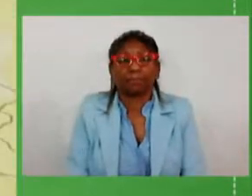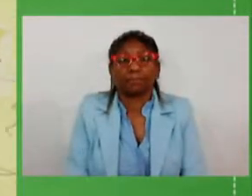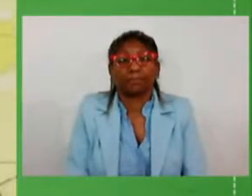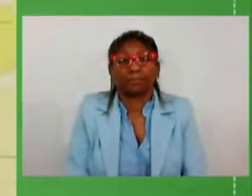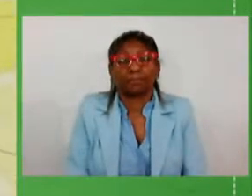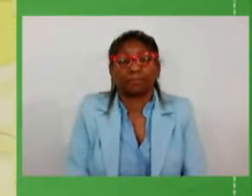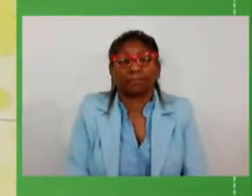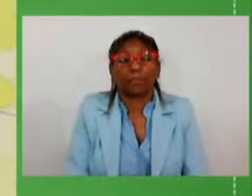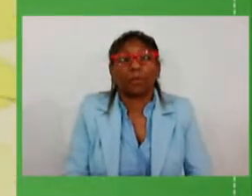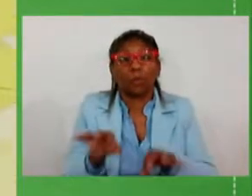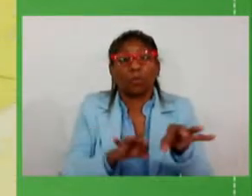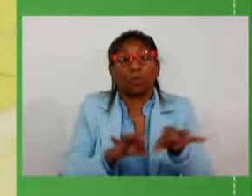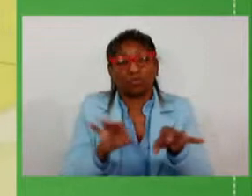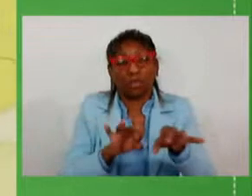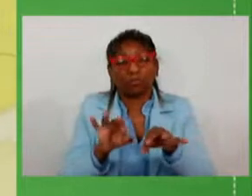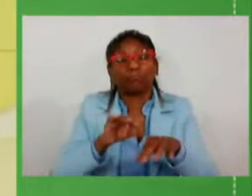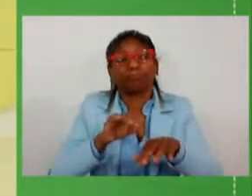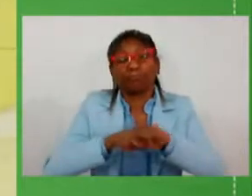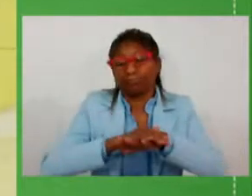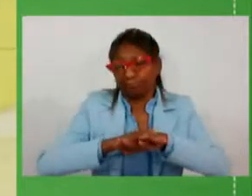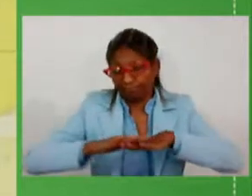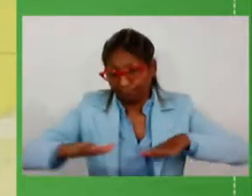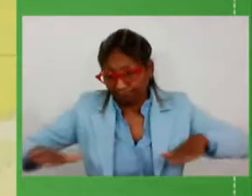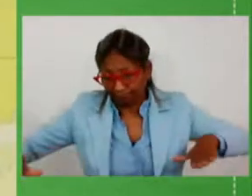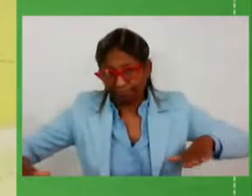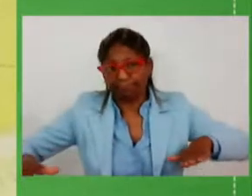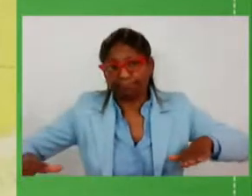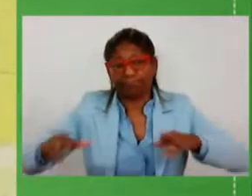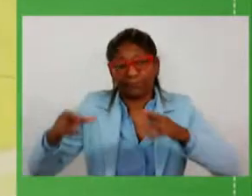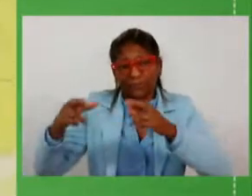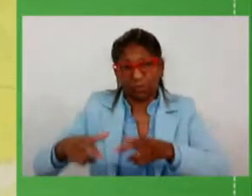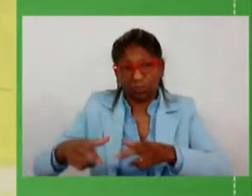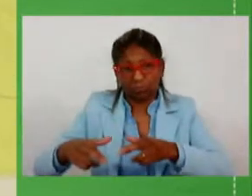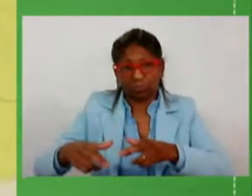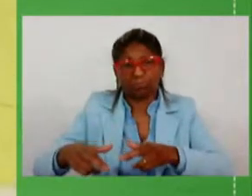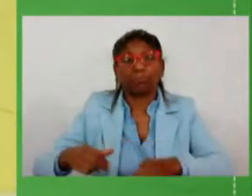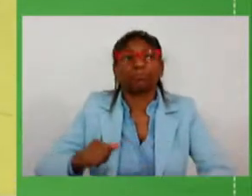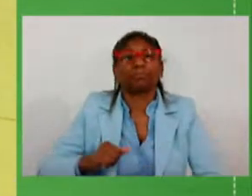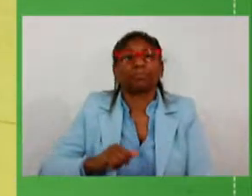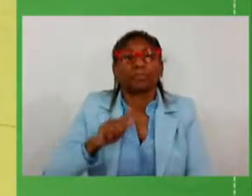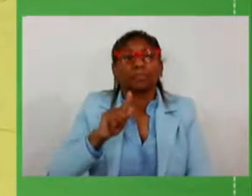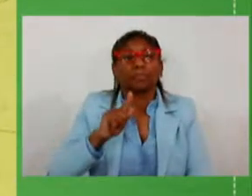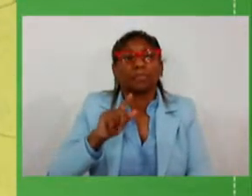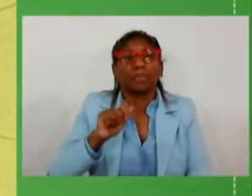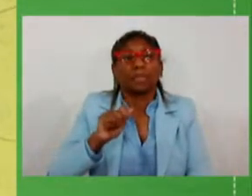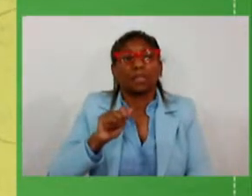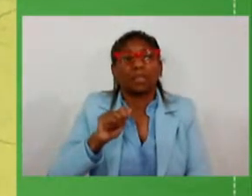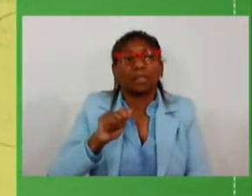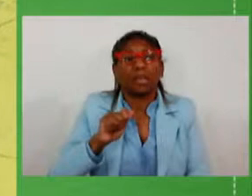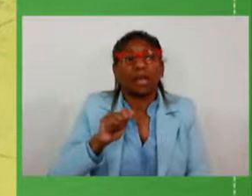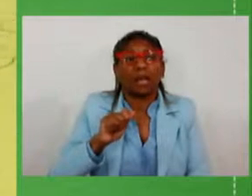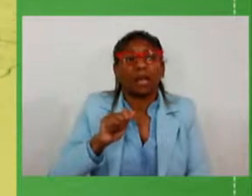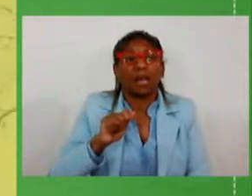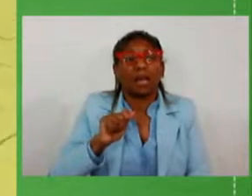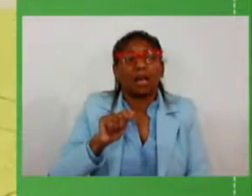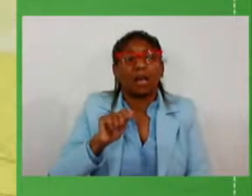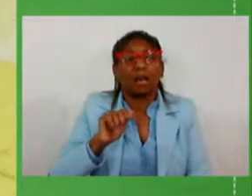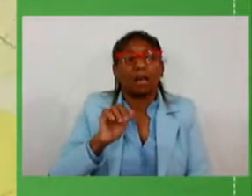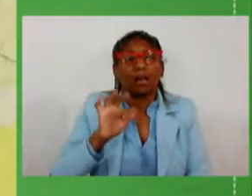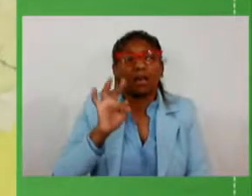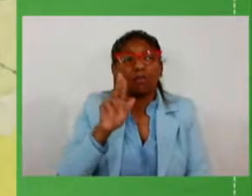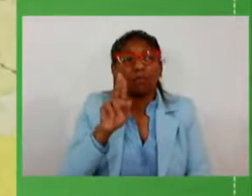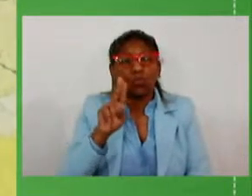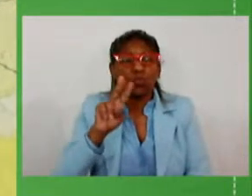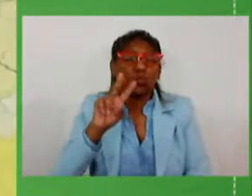projetos para pavimentação nessa região incluem Garruchos Nova Ramada também vai receber investimentos